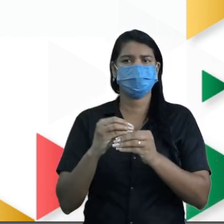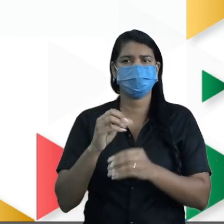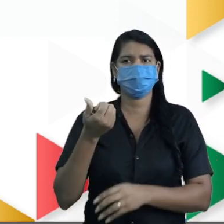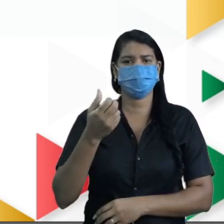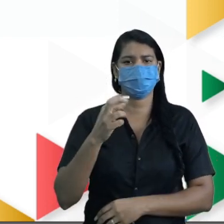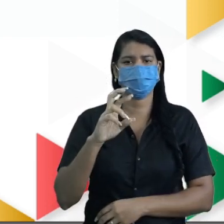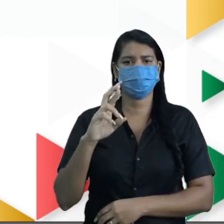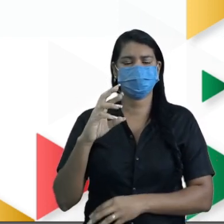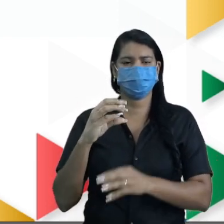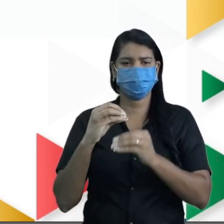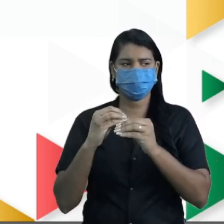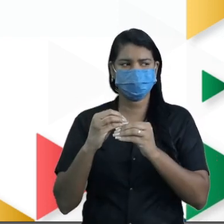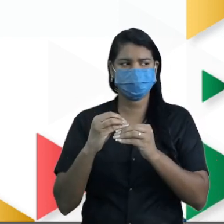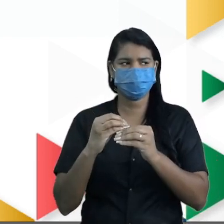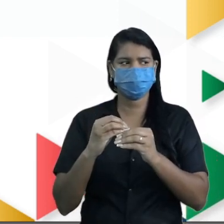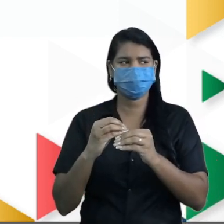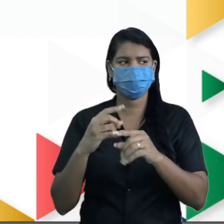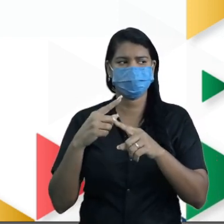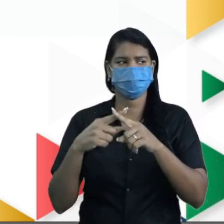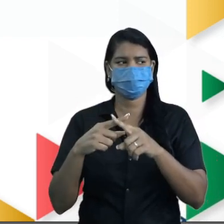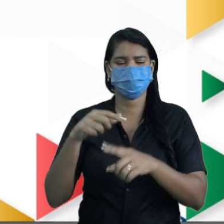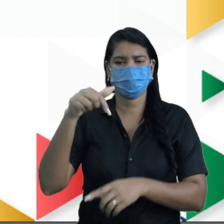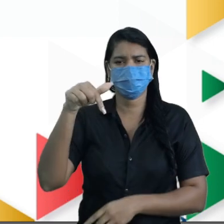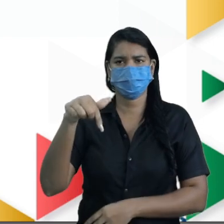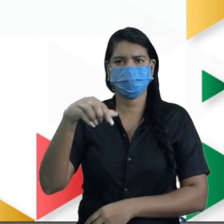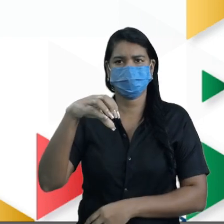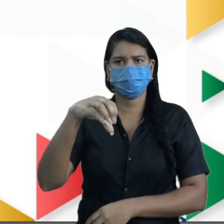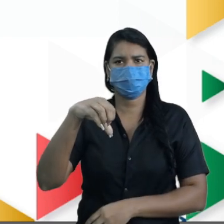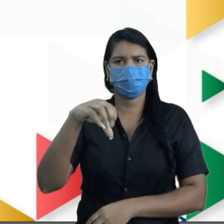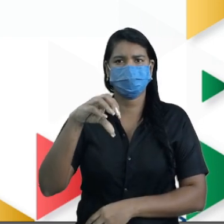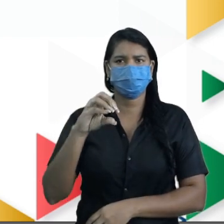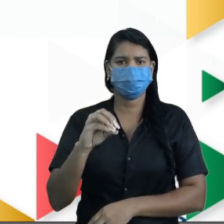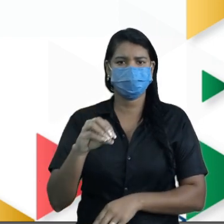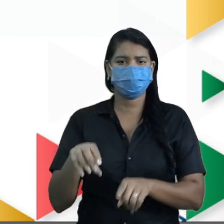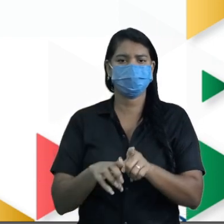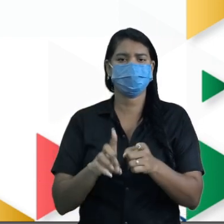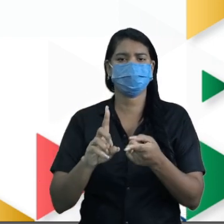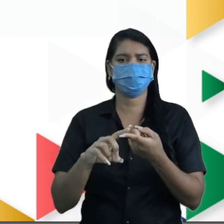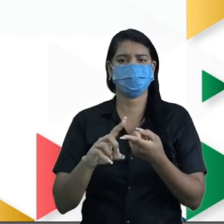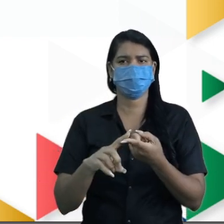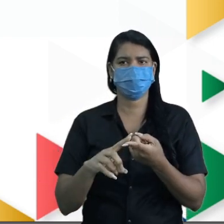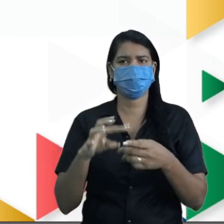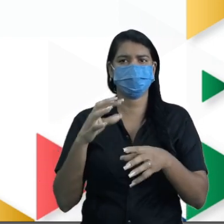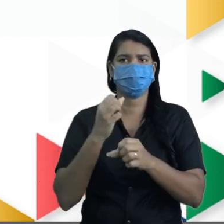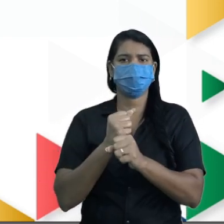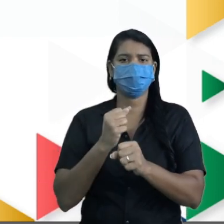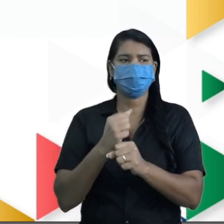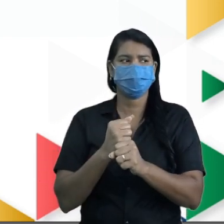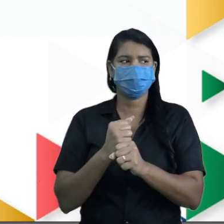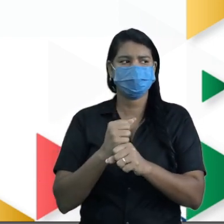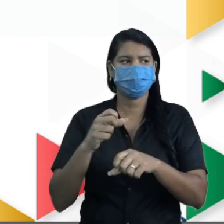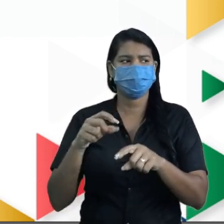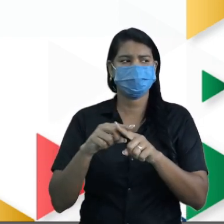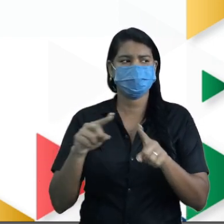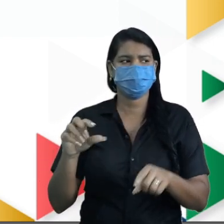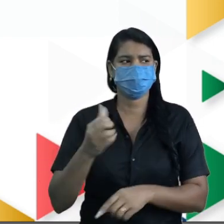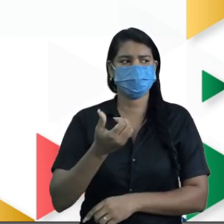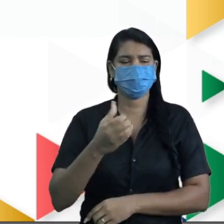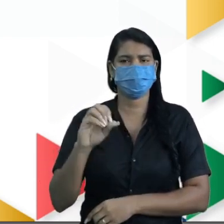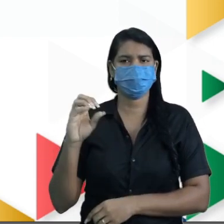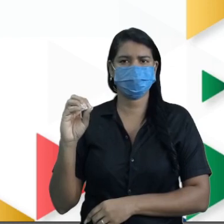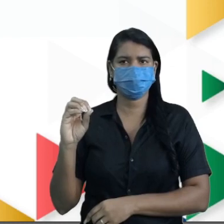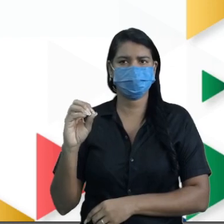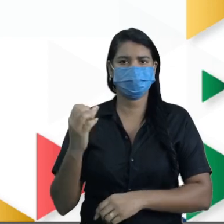litros vezes 7, 90 litros também vezes 7, somados mais 100 litros